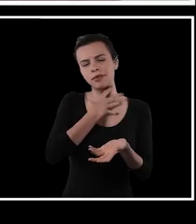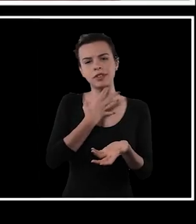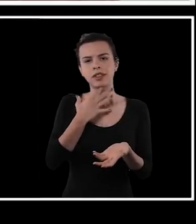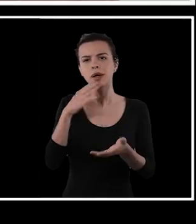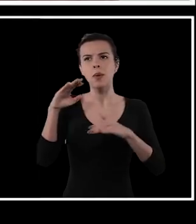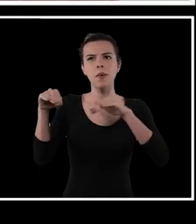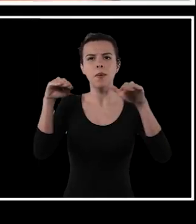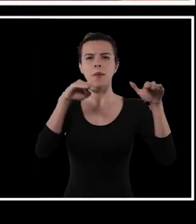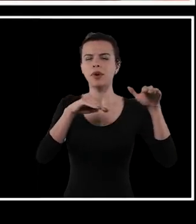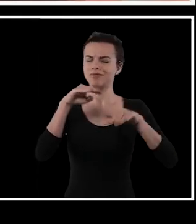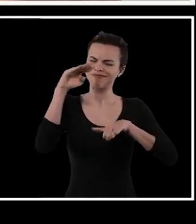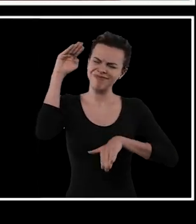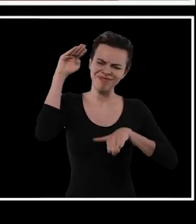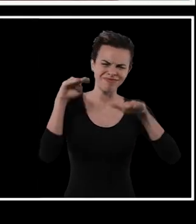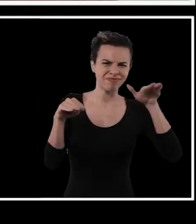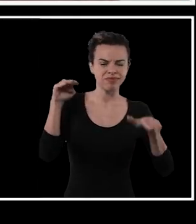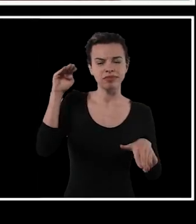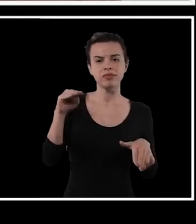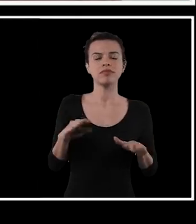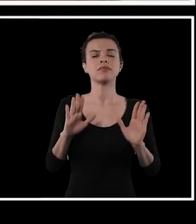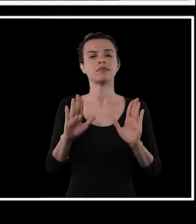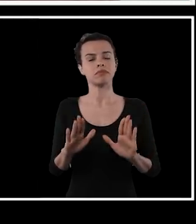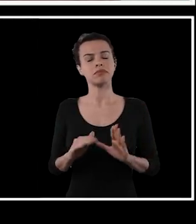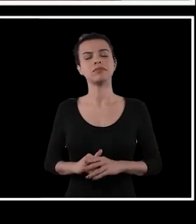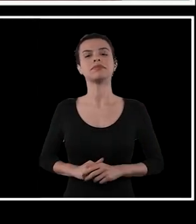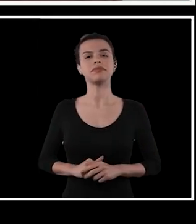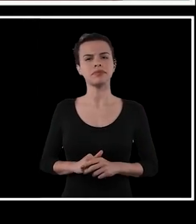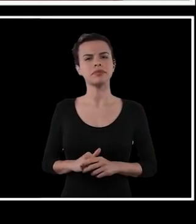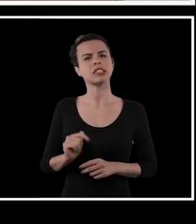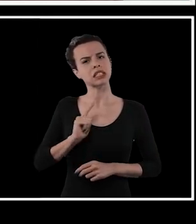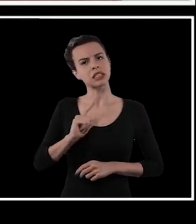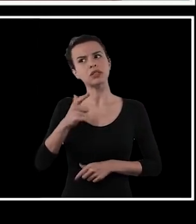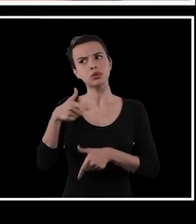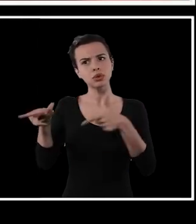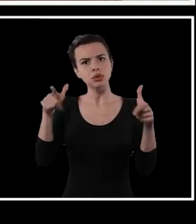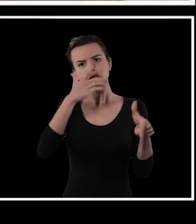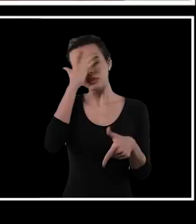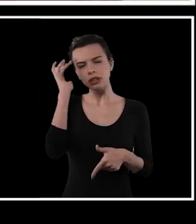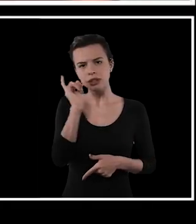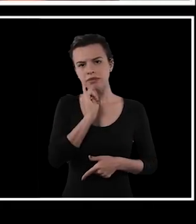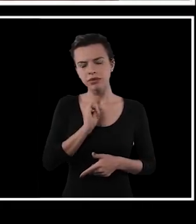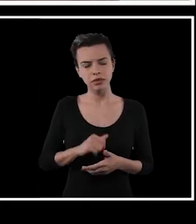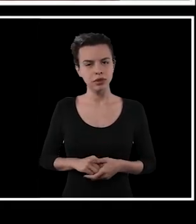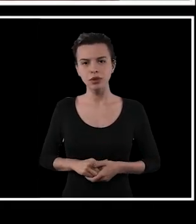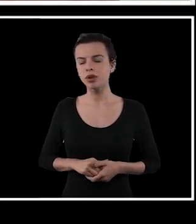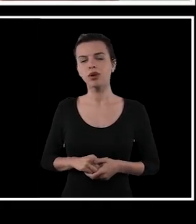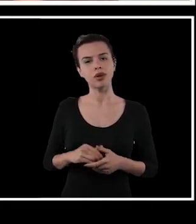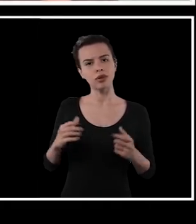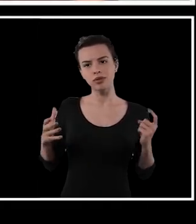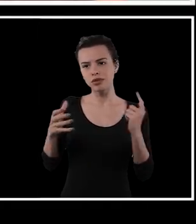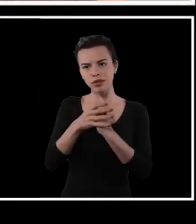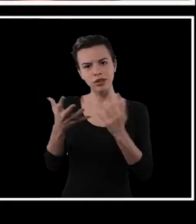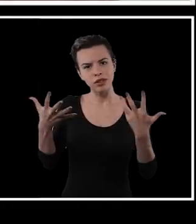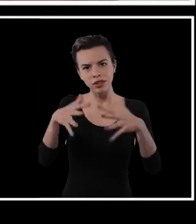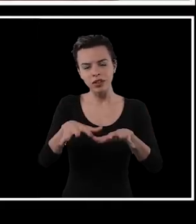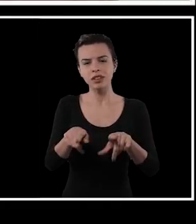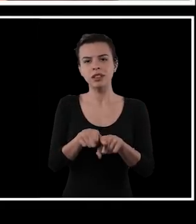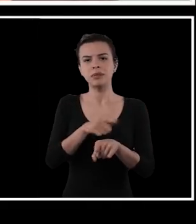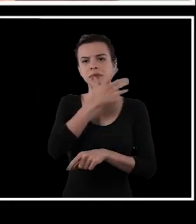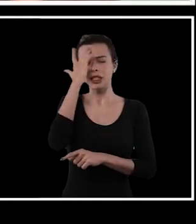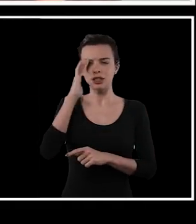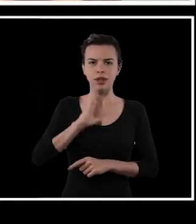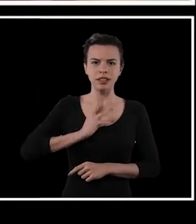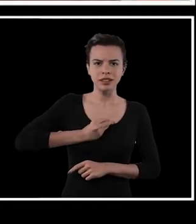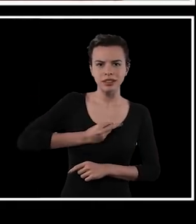esse tipo de qualidade ainda está muito longe de acontecer, mas ainda tem outras pessoas para serem incluídas,